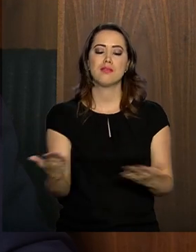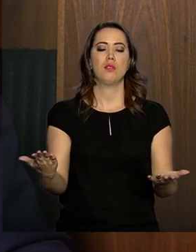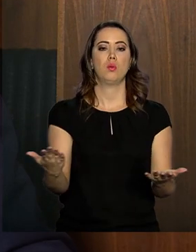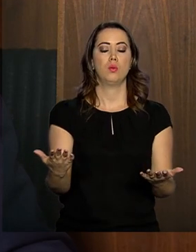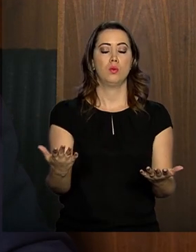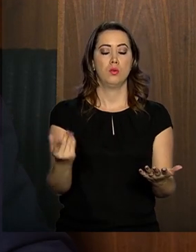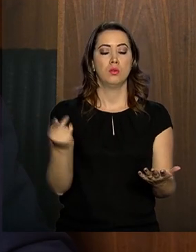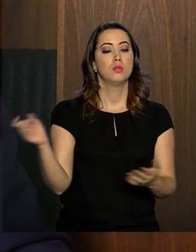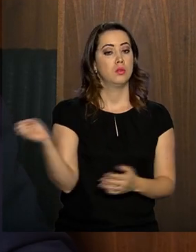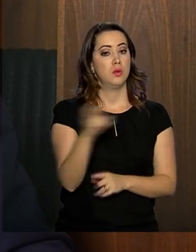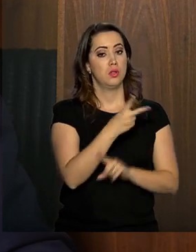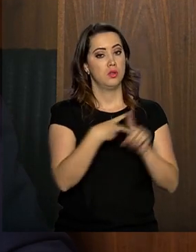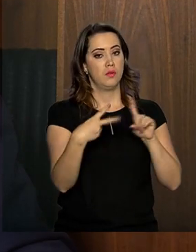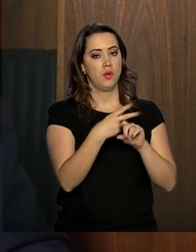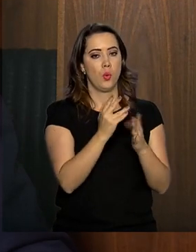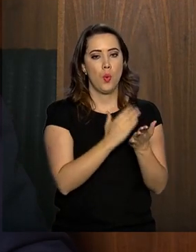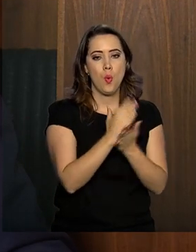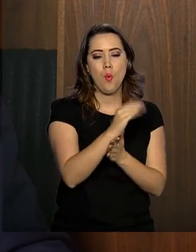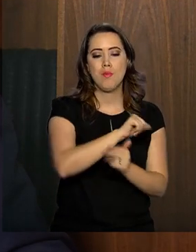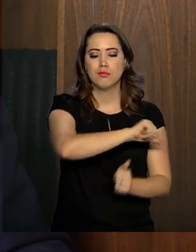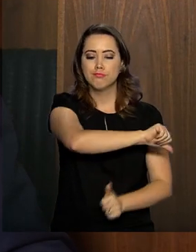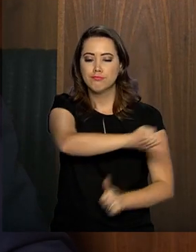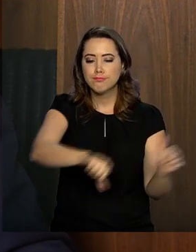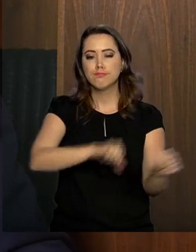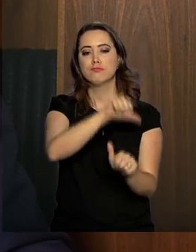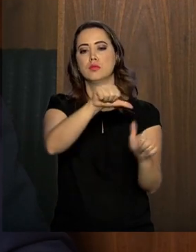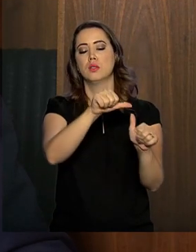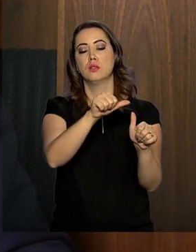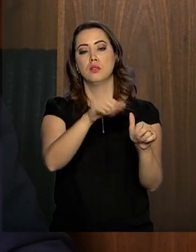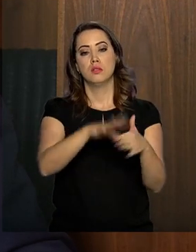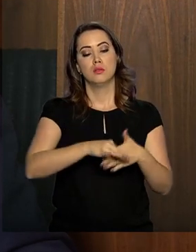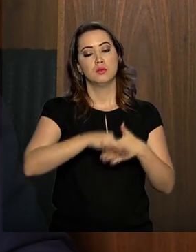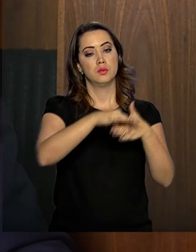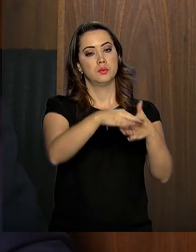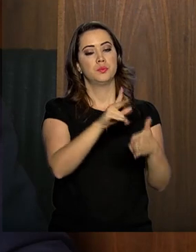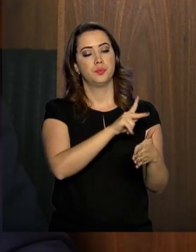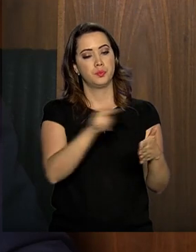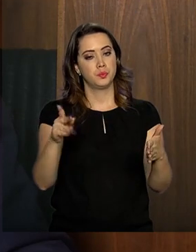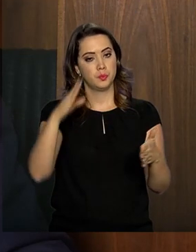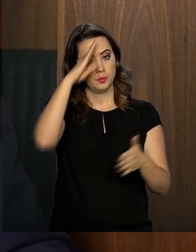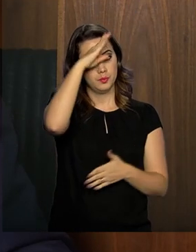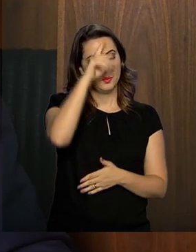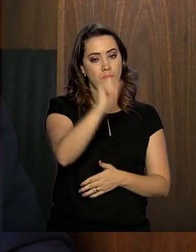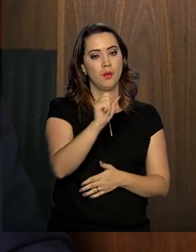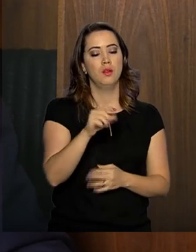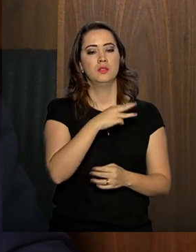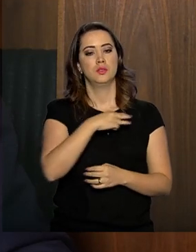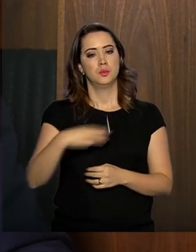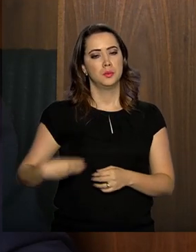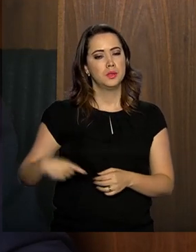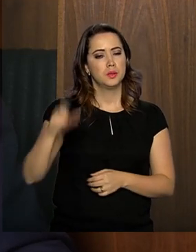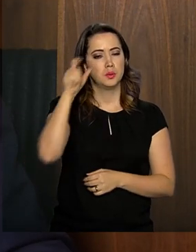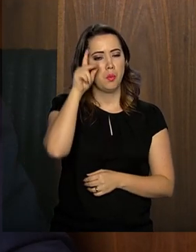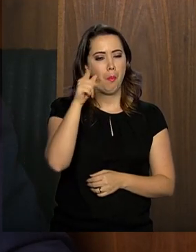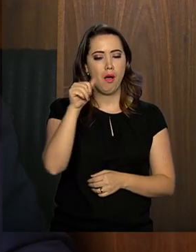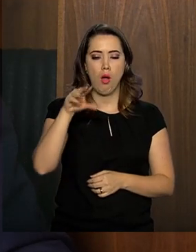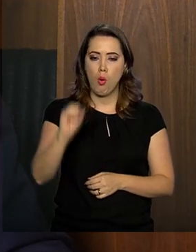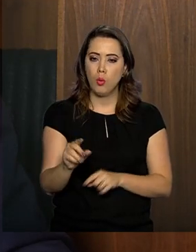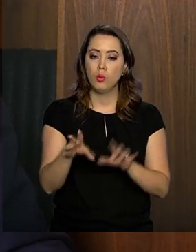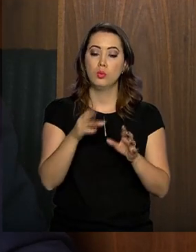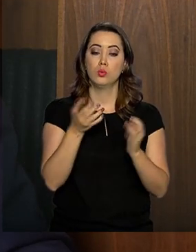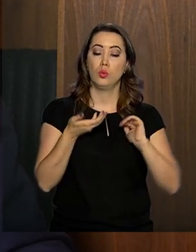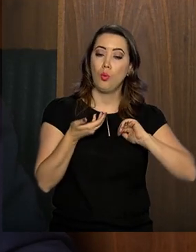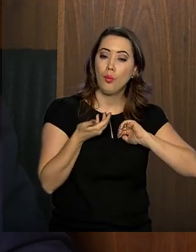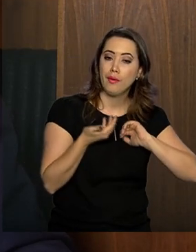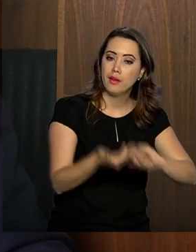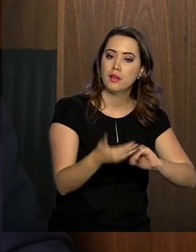Então, a Nova Previdência é o início dessa retomada. E sobre a liderança do nosso presidente Bolsonaro, do ministro Paulo Guedes, do Congresso